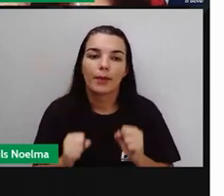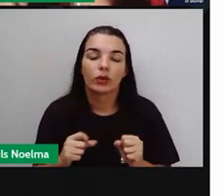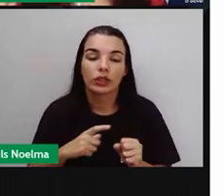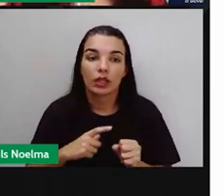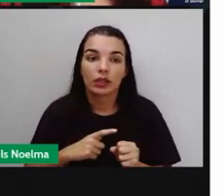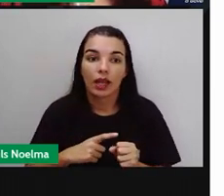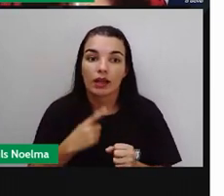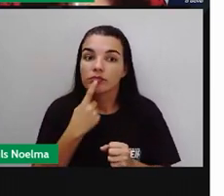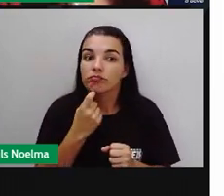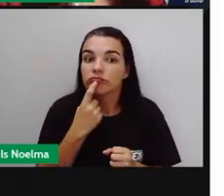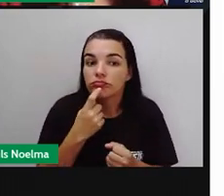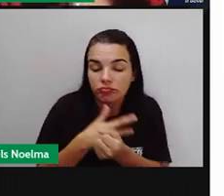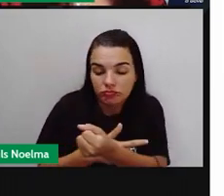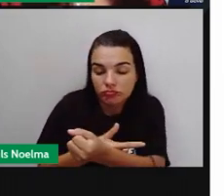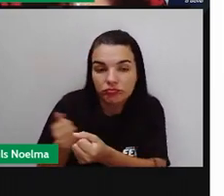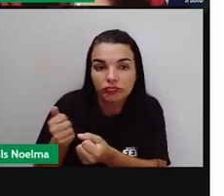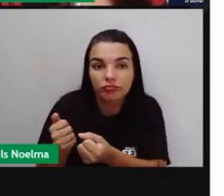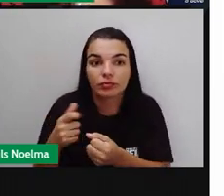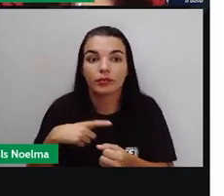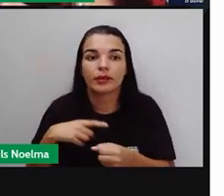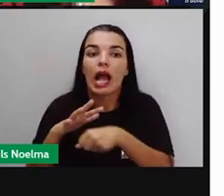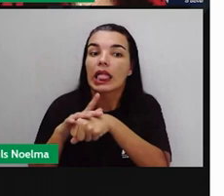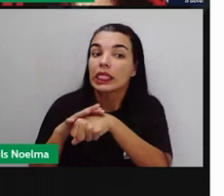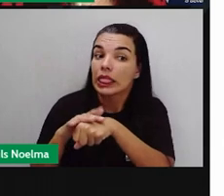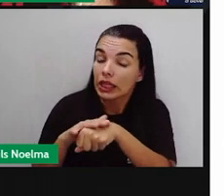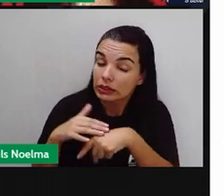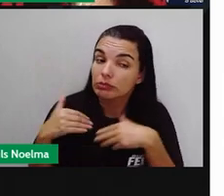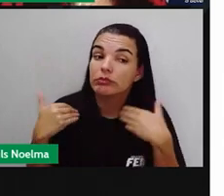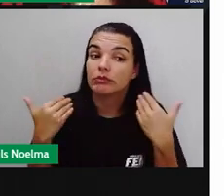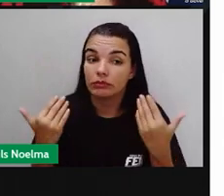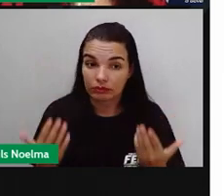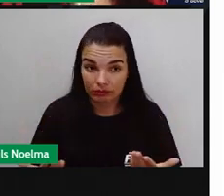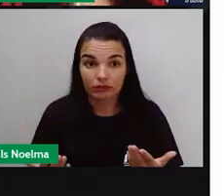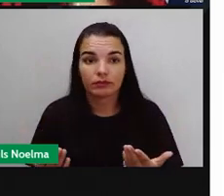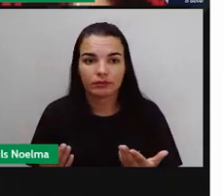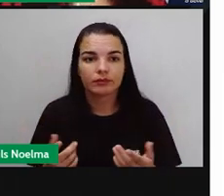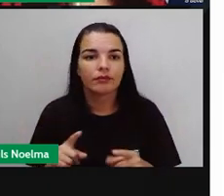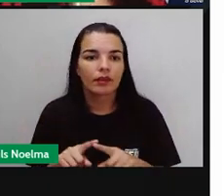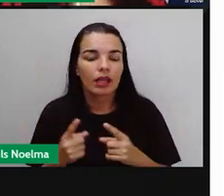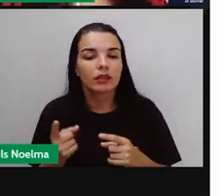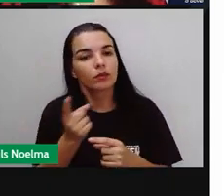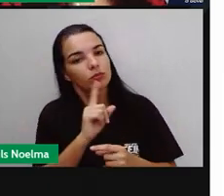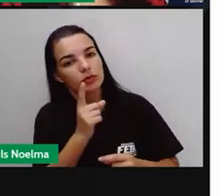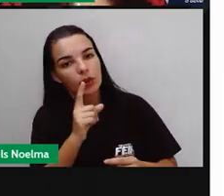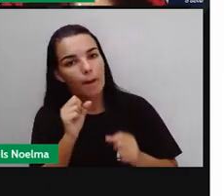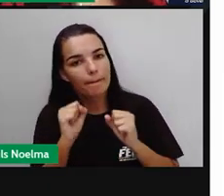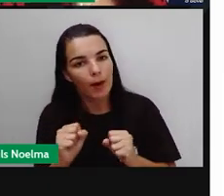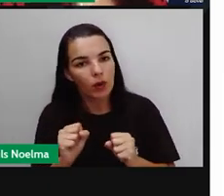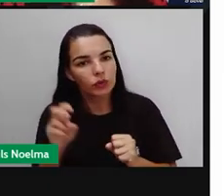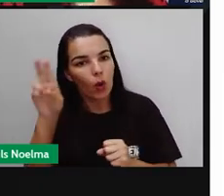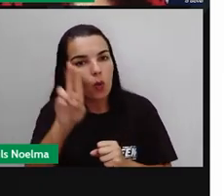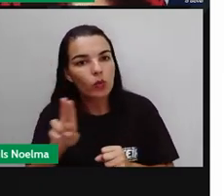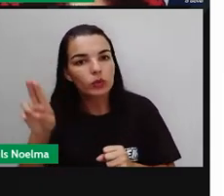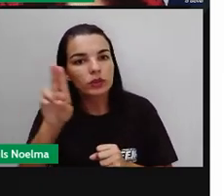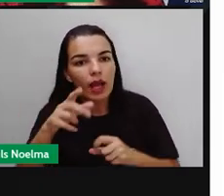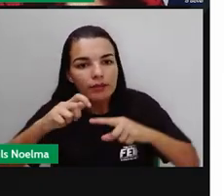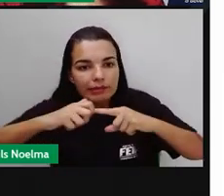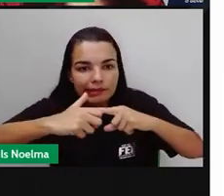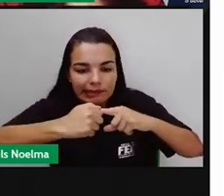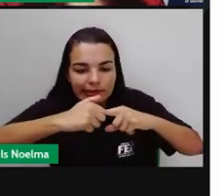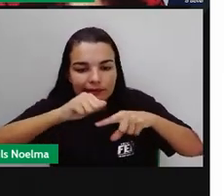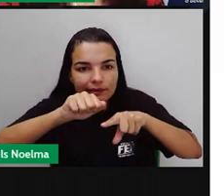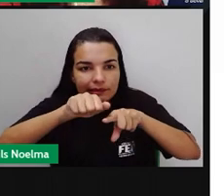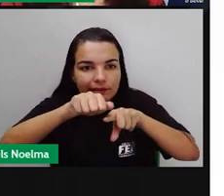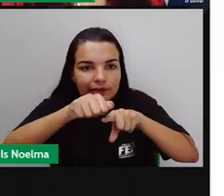corte, deixar vestígios ali de sangue, e com isso, algum organismo que está no sangue da pessoa, patogênico, ou um agente